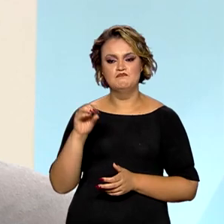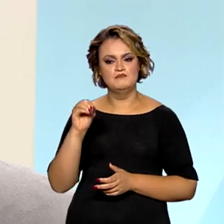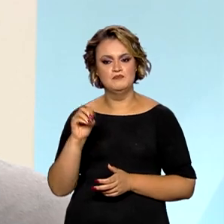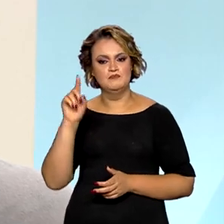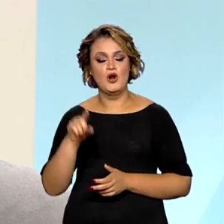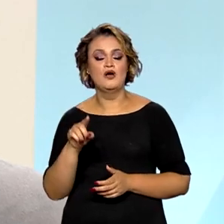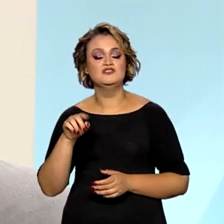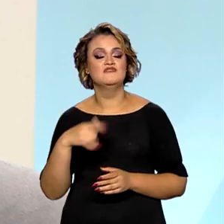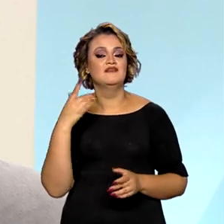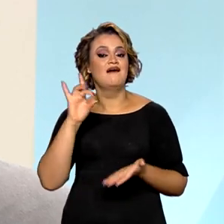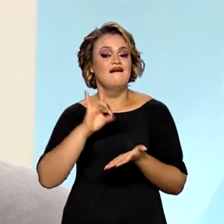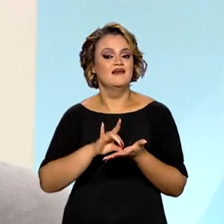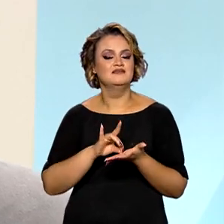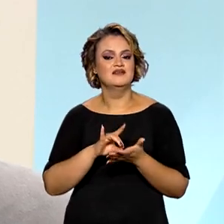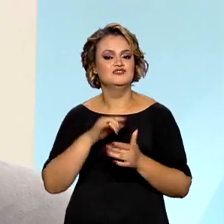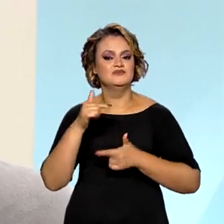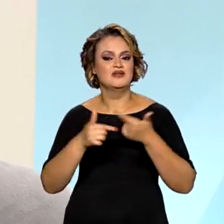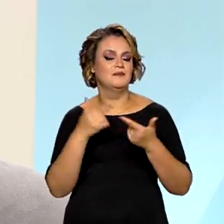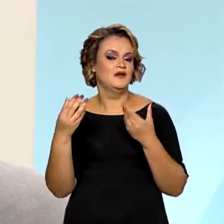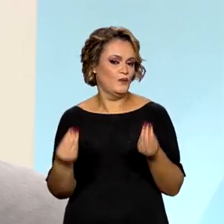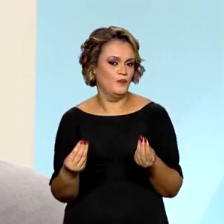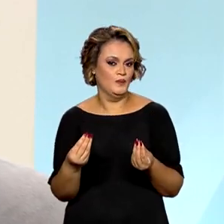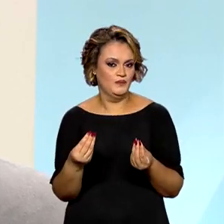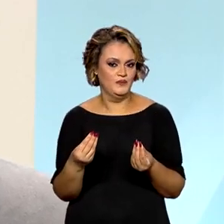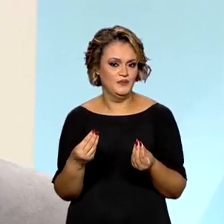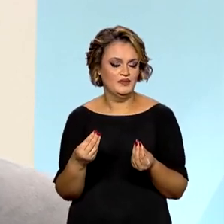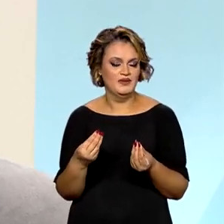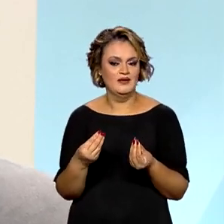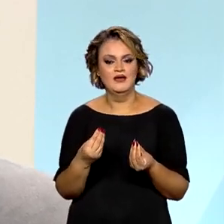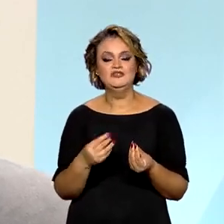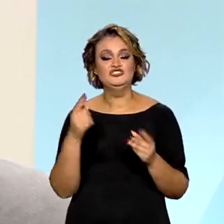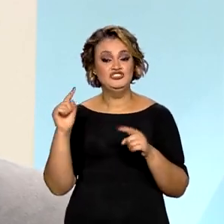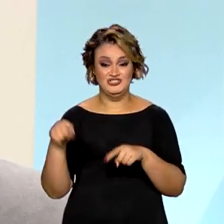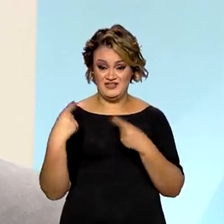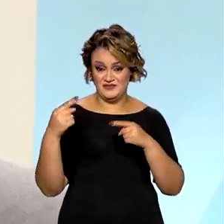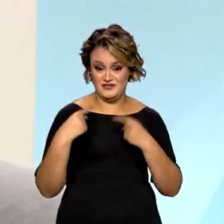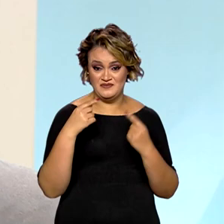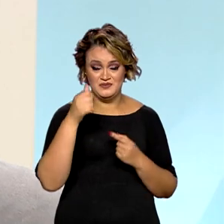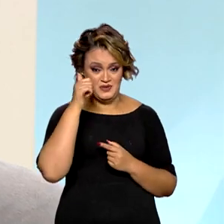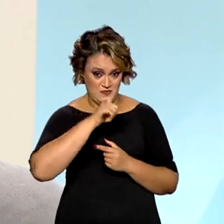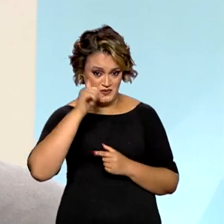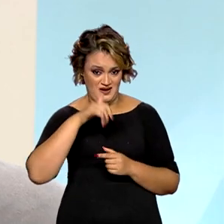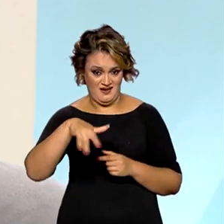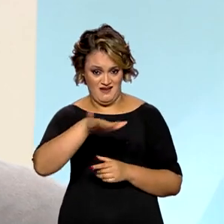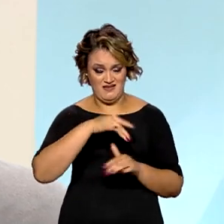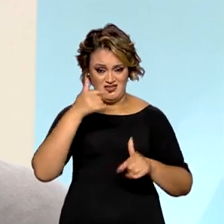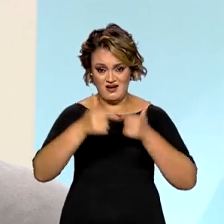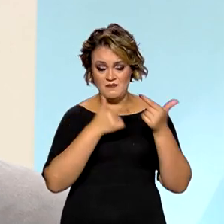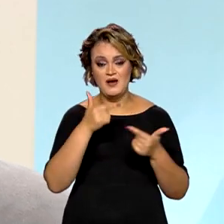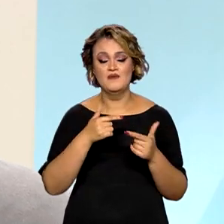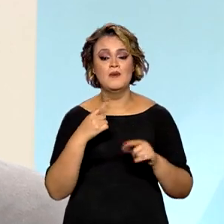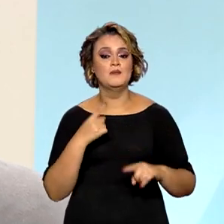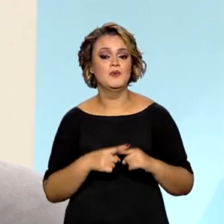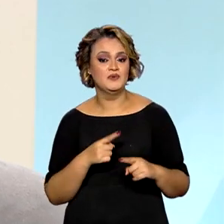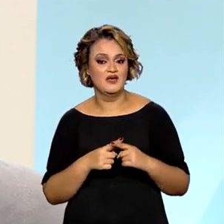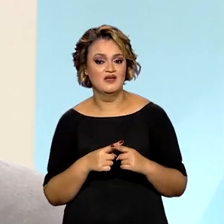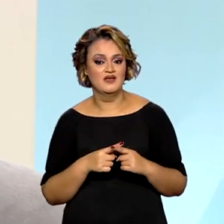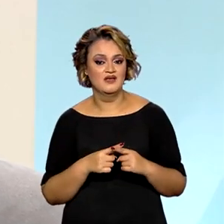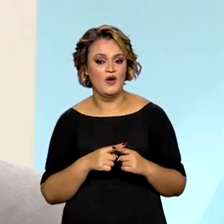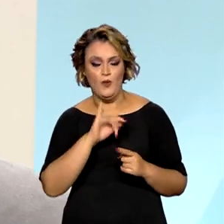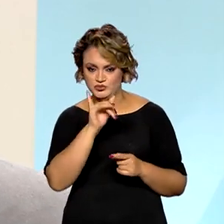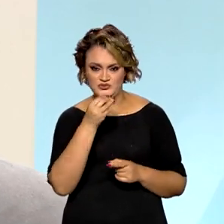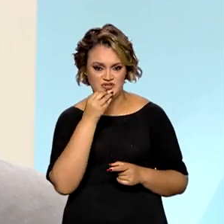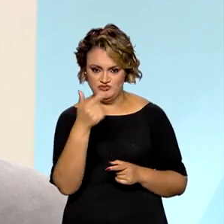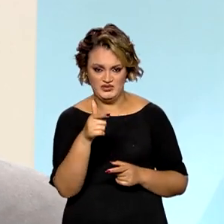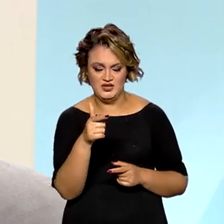realidade materna no ambiente de trabalho. Grande parte dos desafios da mulher no mercado de trabalho, muitas vezes, não é falta de